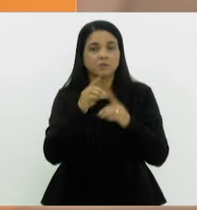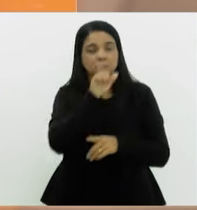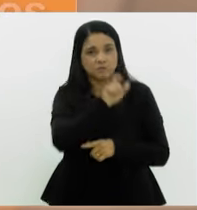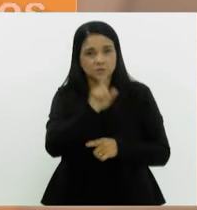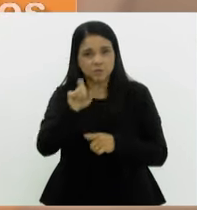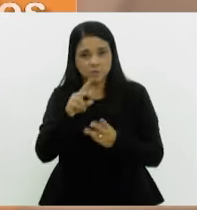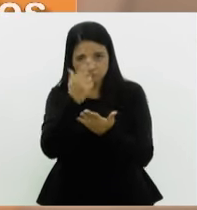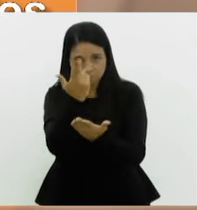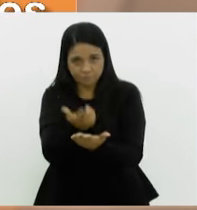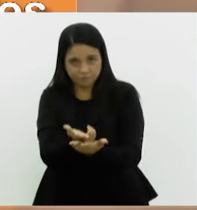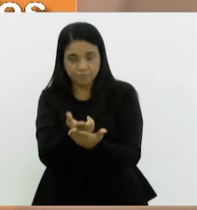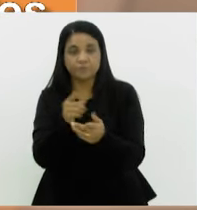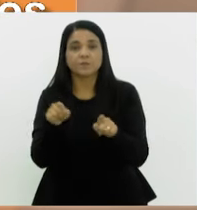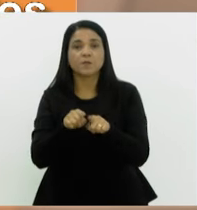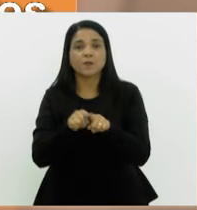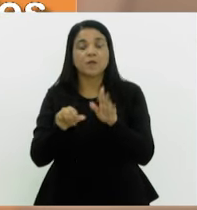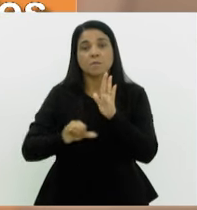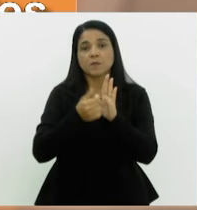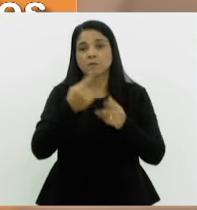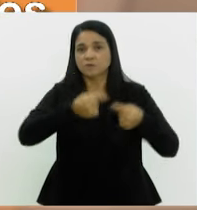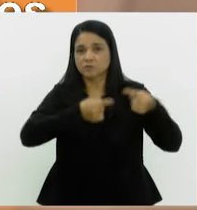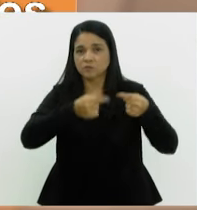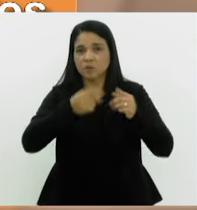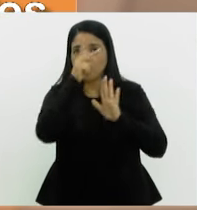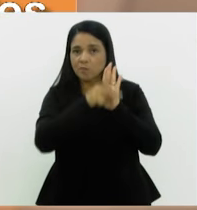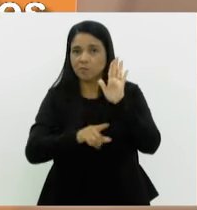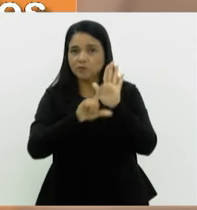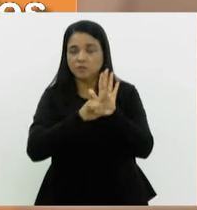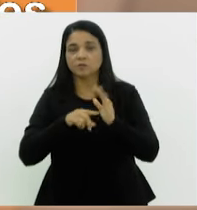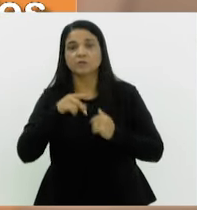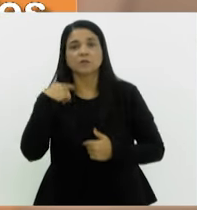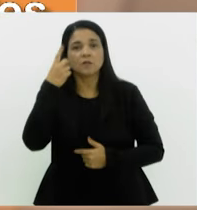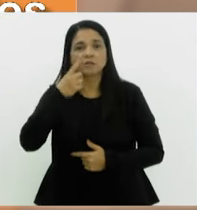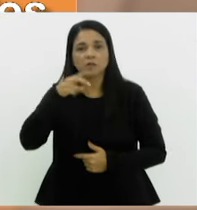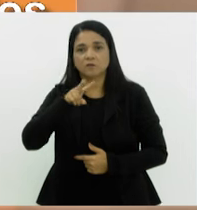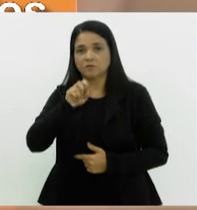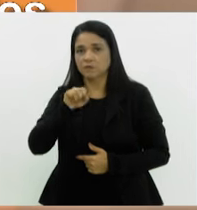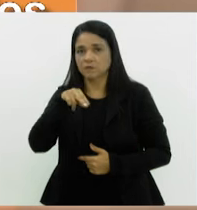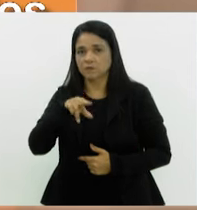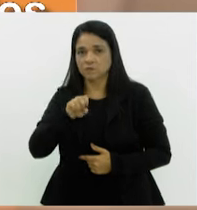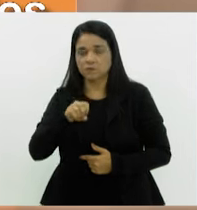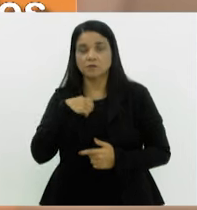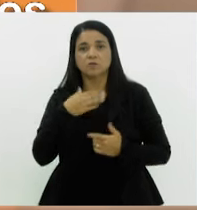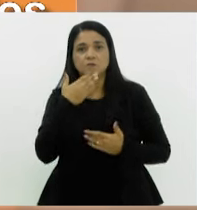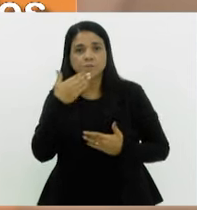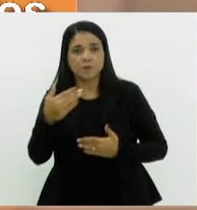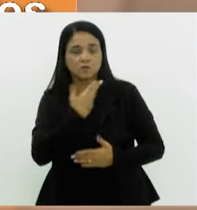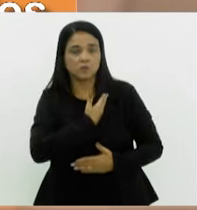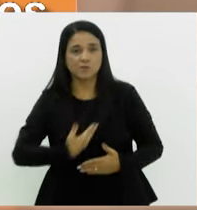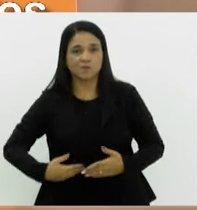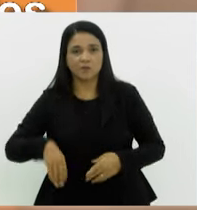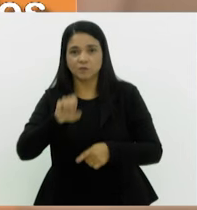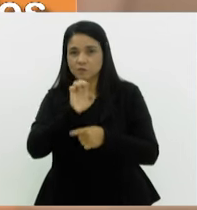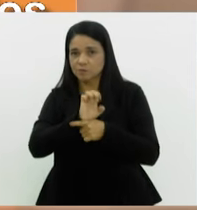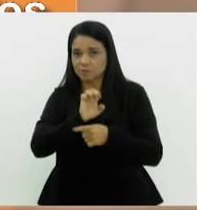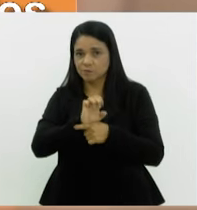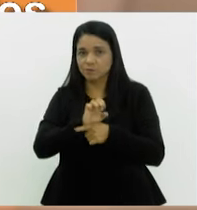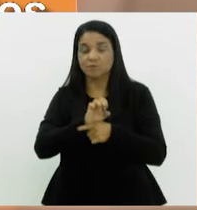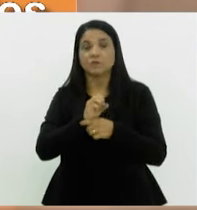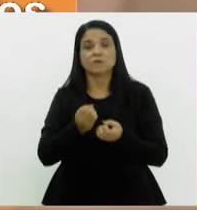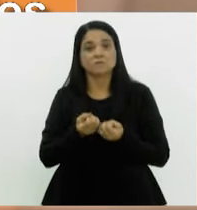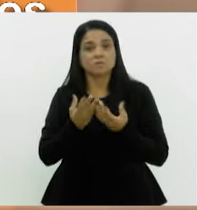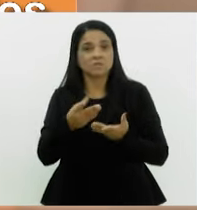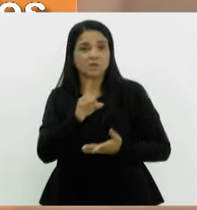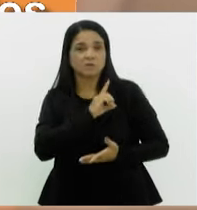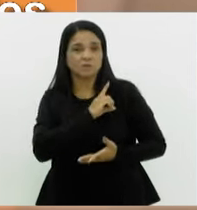pacientes. Em primeira discussão, o projeto do deputado Vinícius Cozolino, que solicita que o governo do Estado conceda